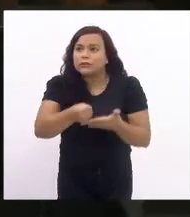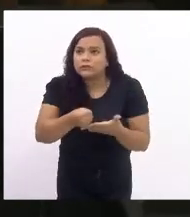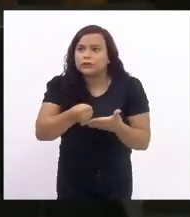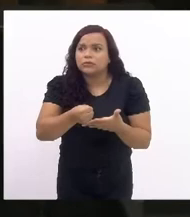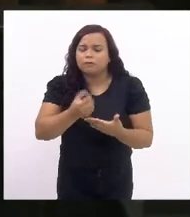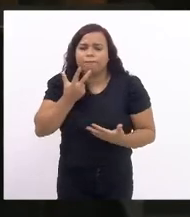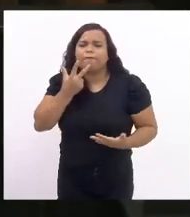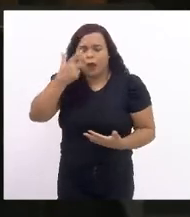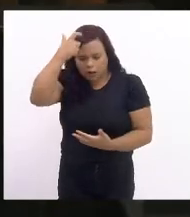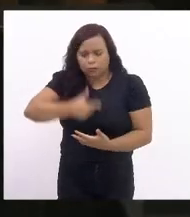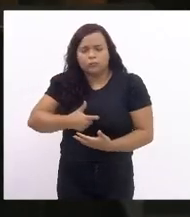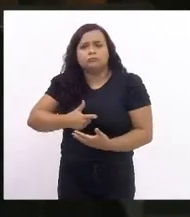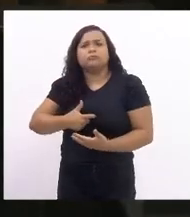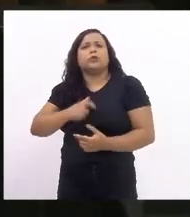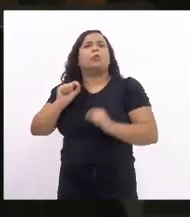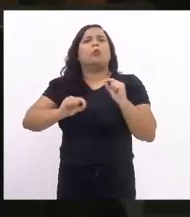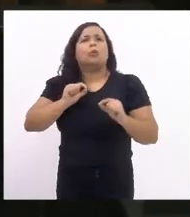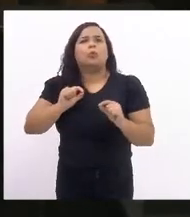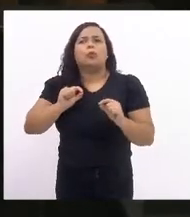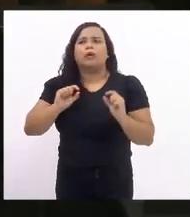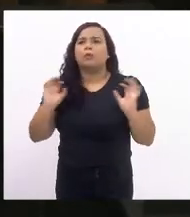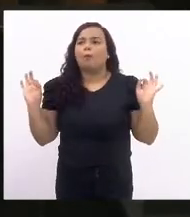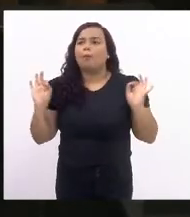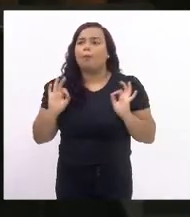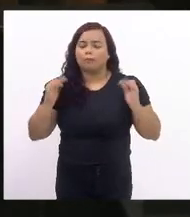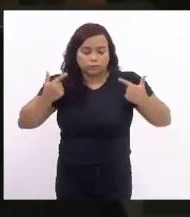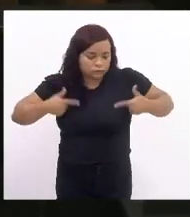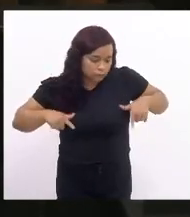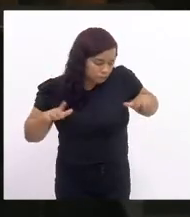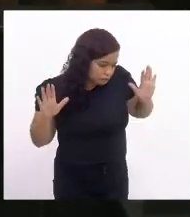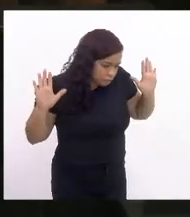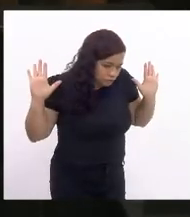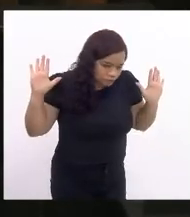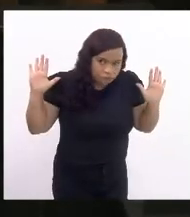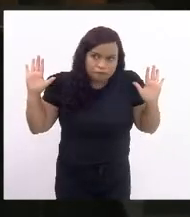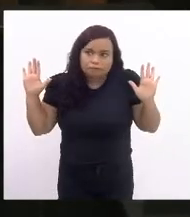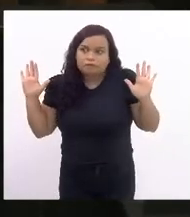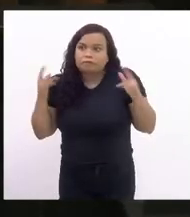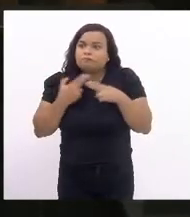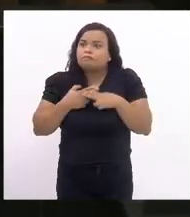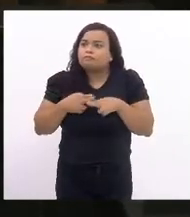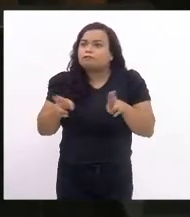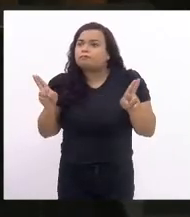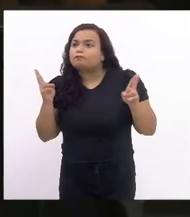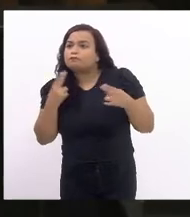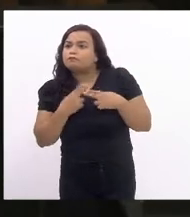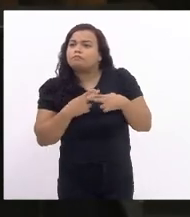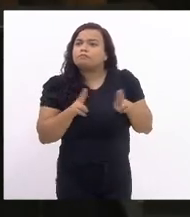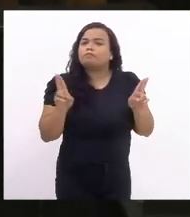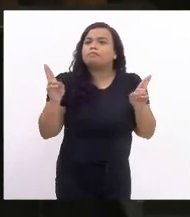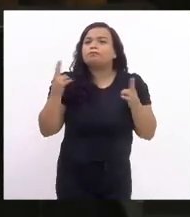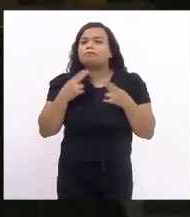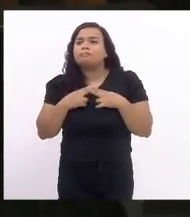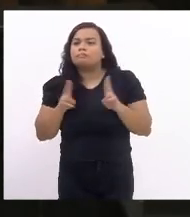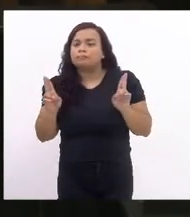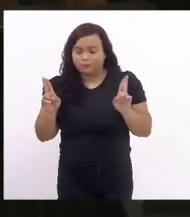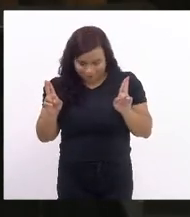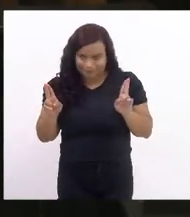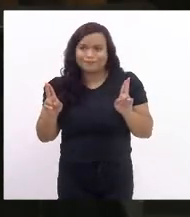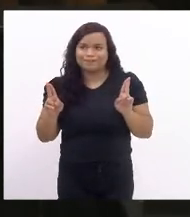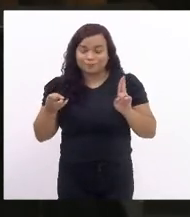usando uma linha de argumentação pífia. Porque nada